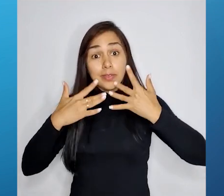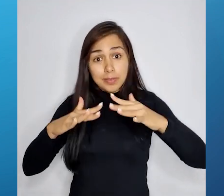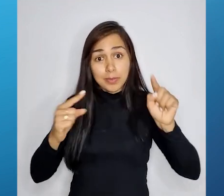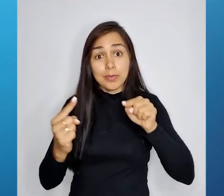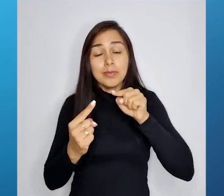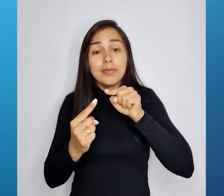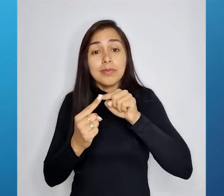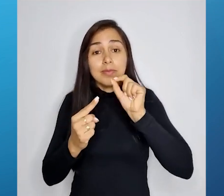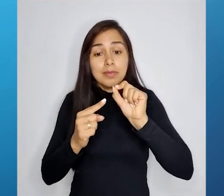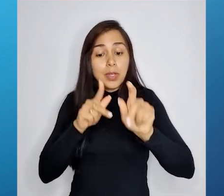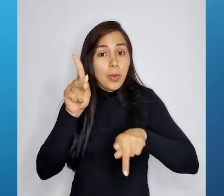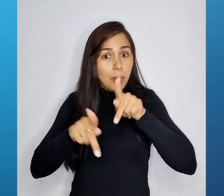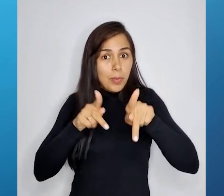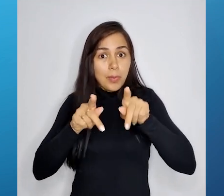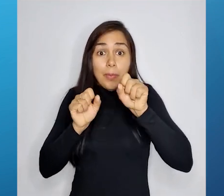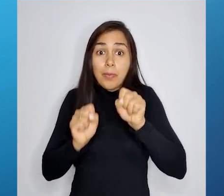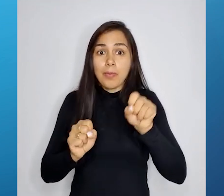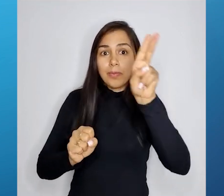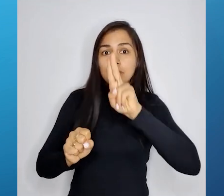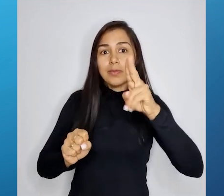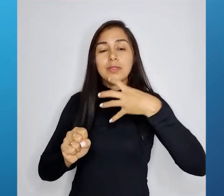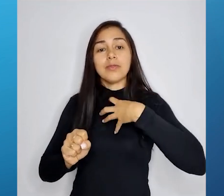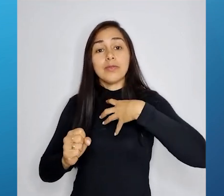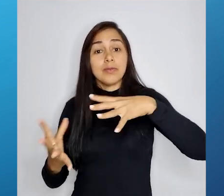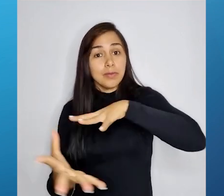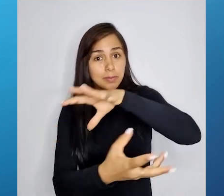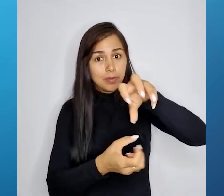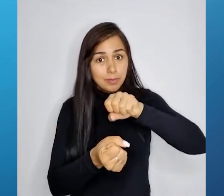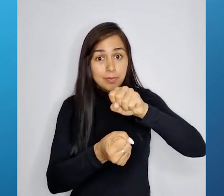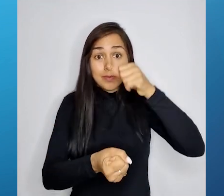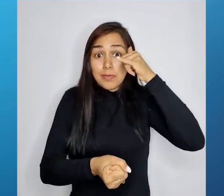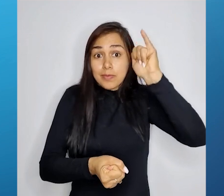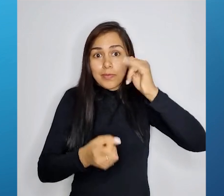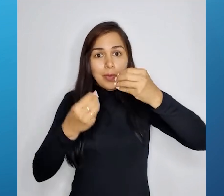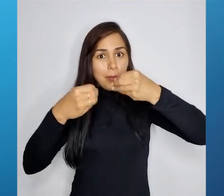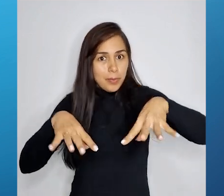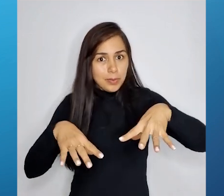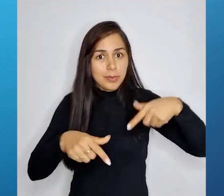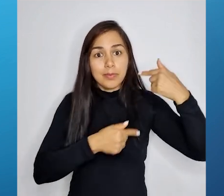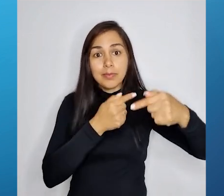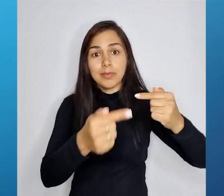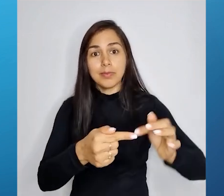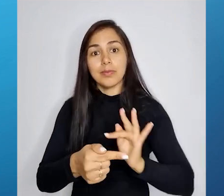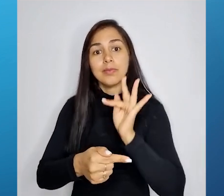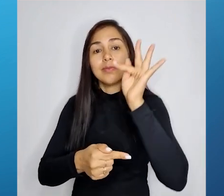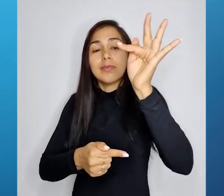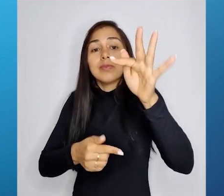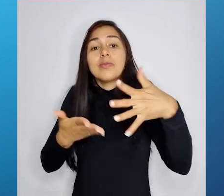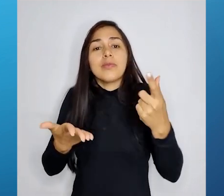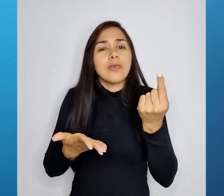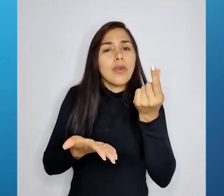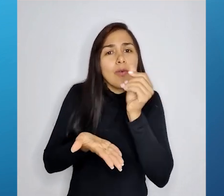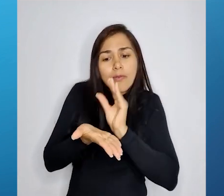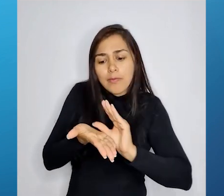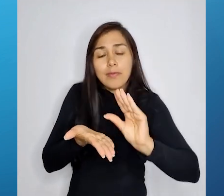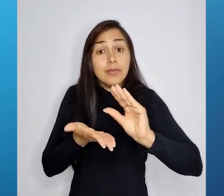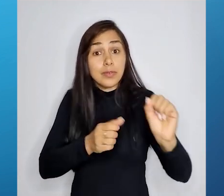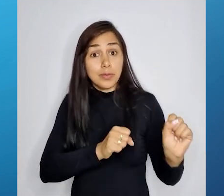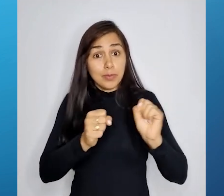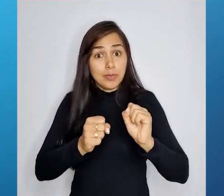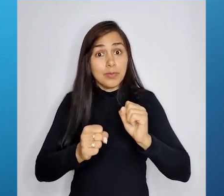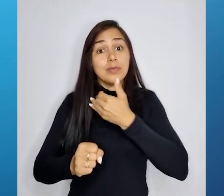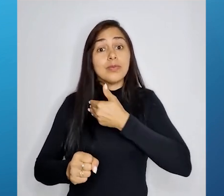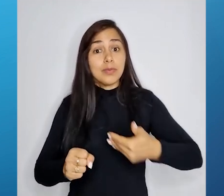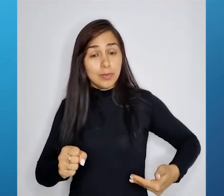modo que a população possa utilizar de forma sustentável sem que haja prejuízo das gerações futuras? Qual é o investimento do poder público